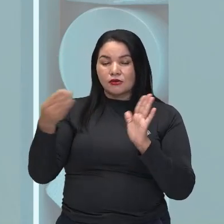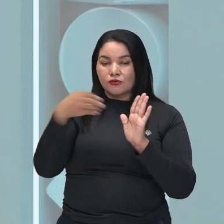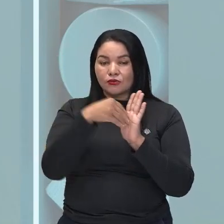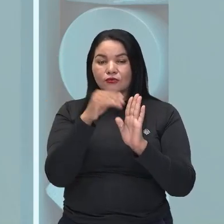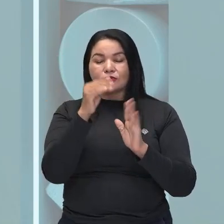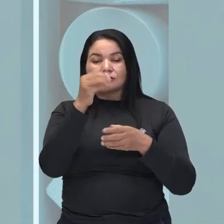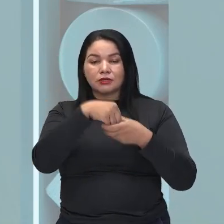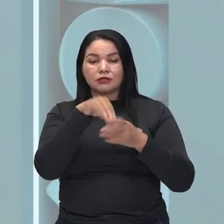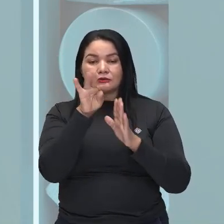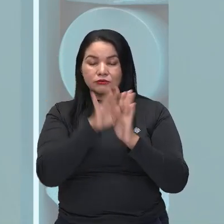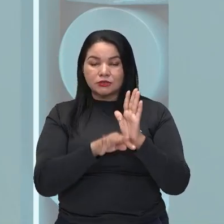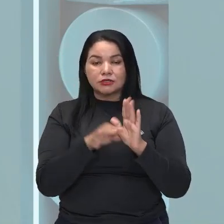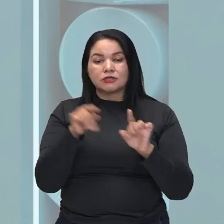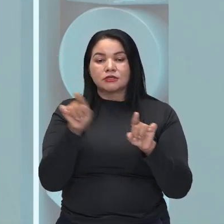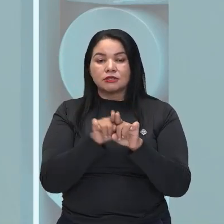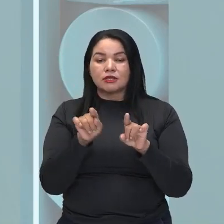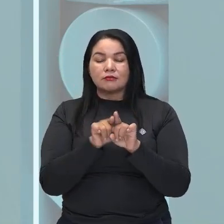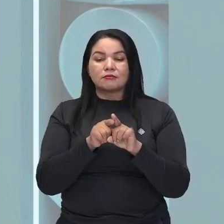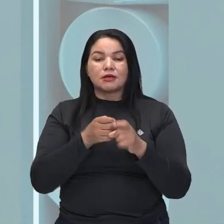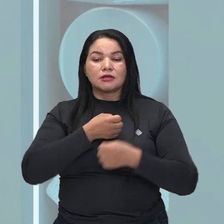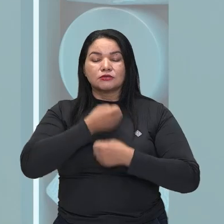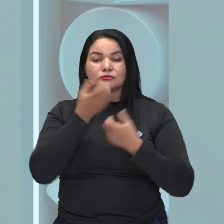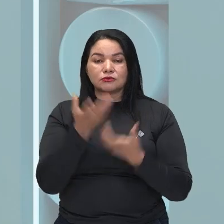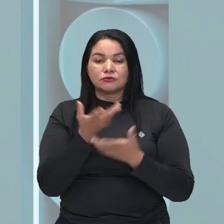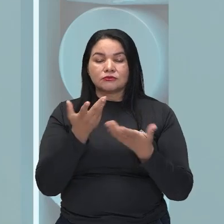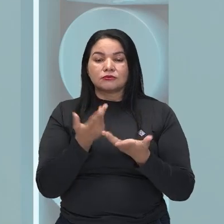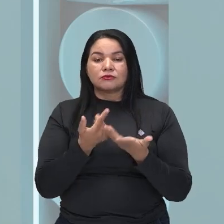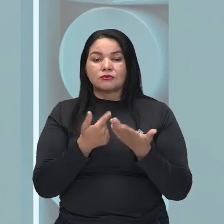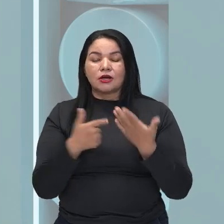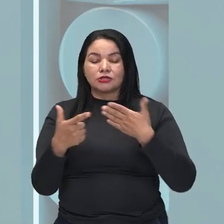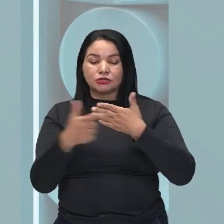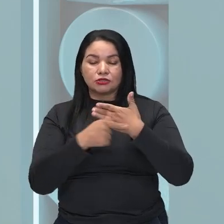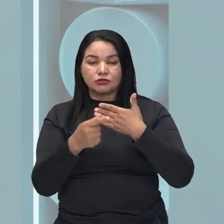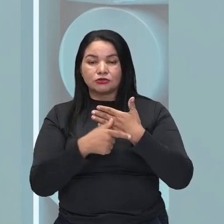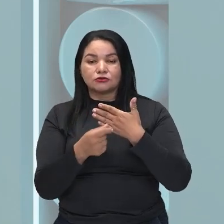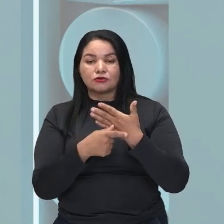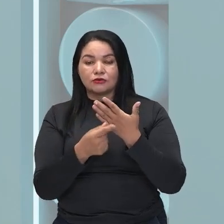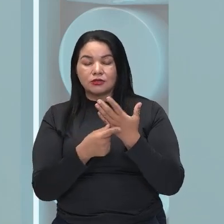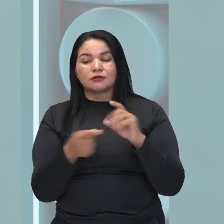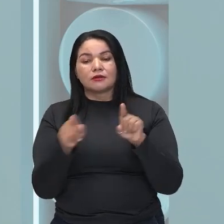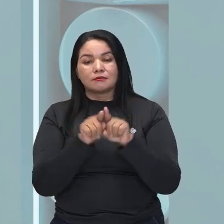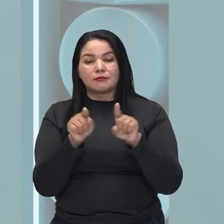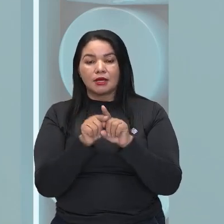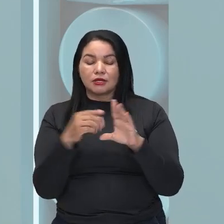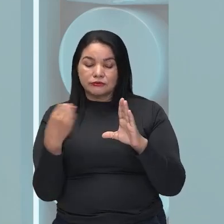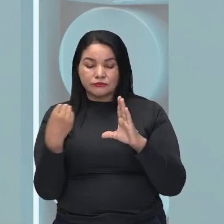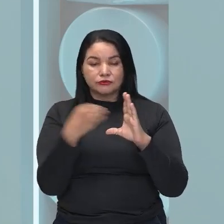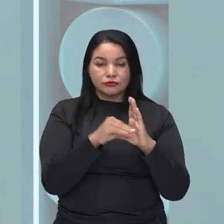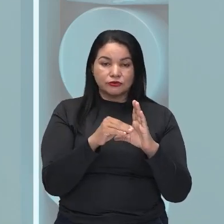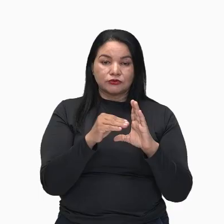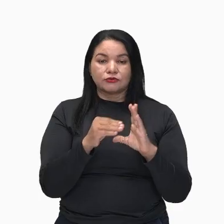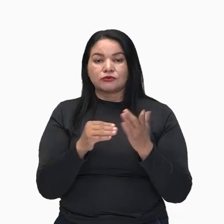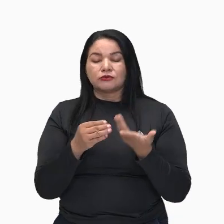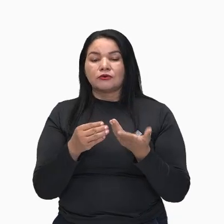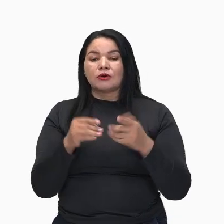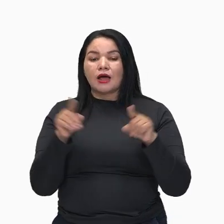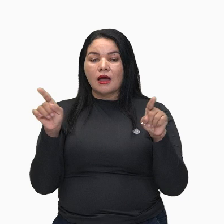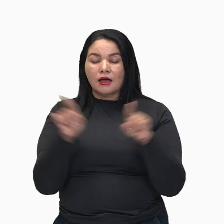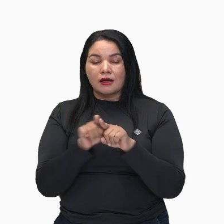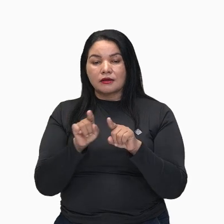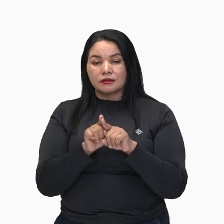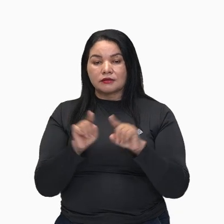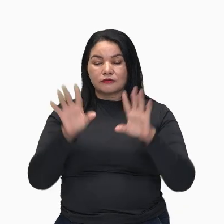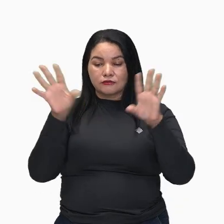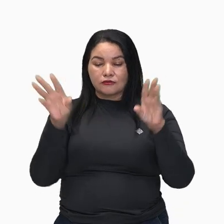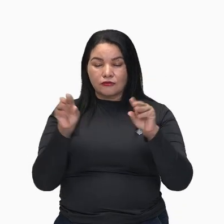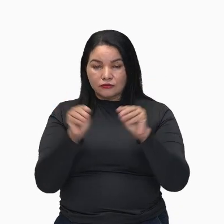de uma pensadora, de uma escritora brasileira para refletir sobre o assunto. E na conclusão nós tivemos uma